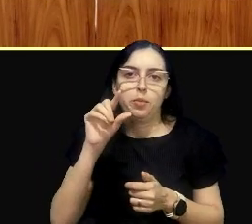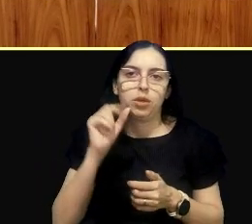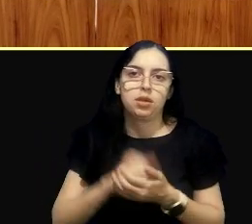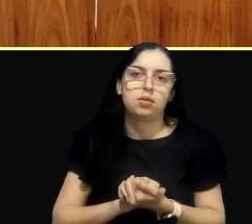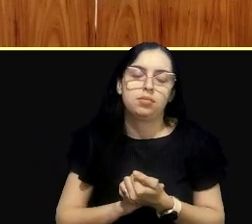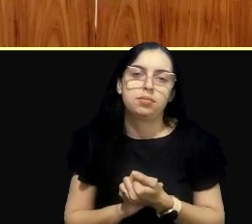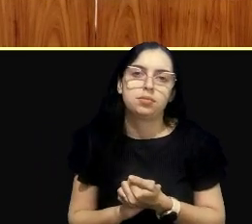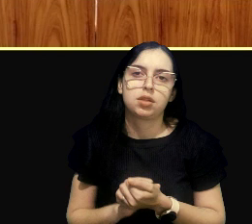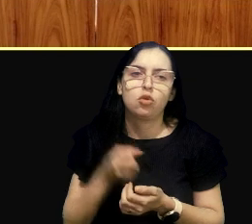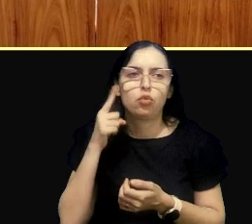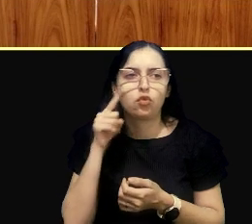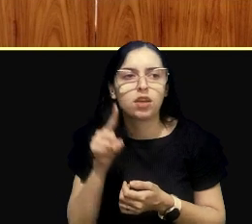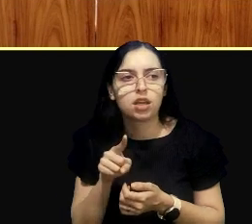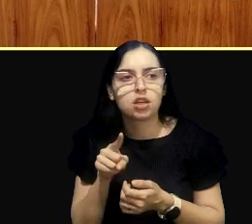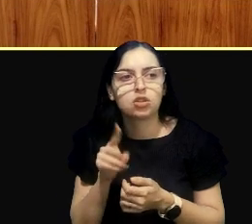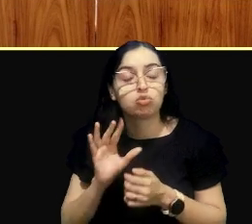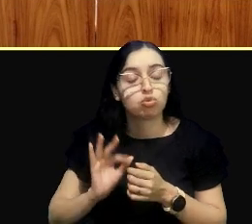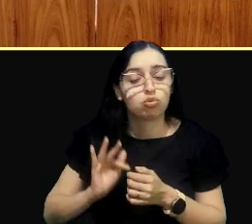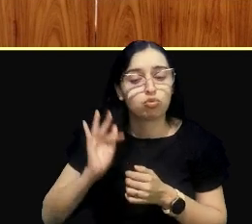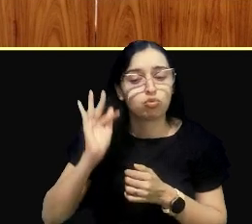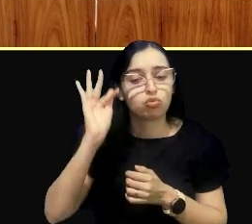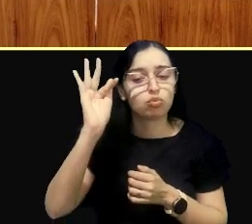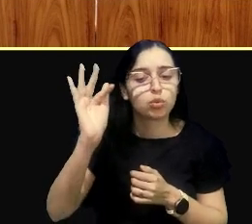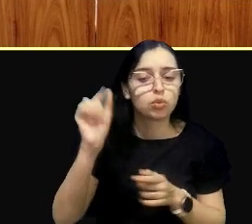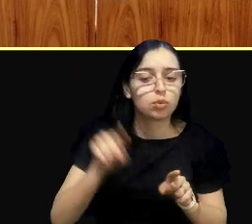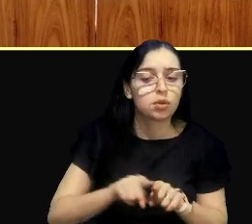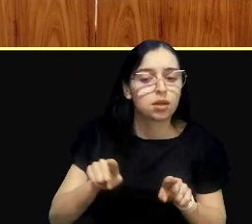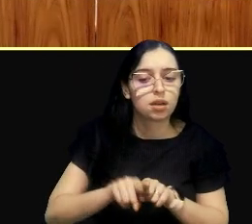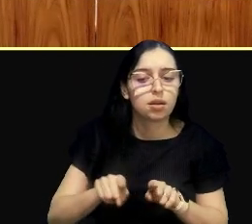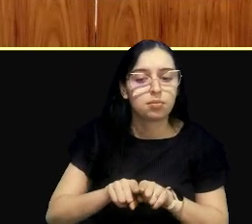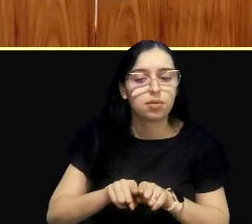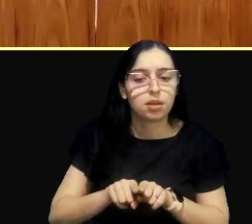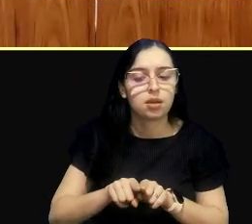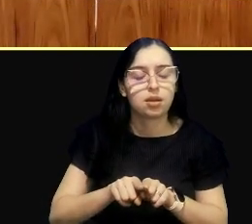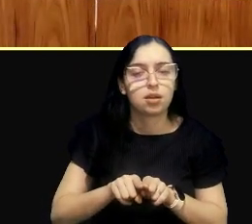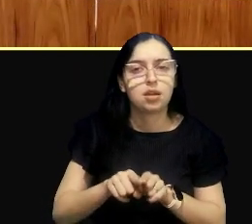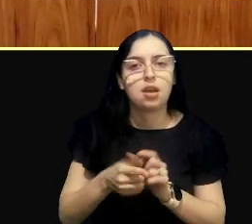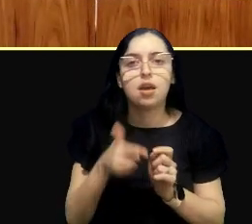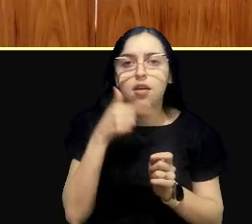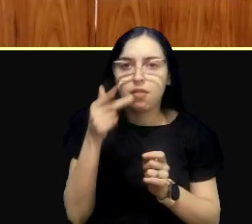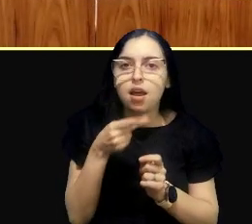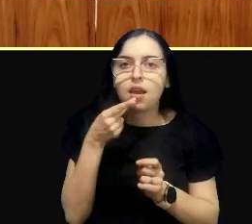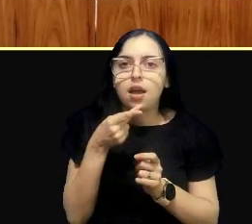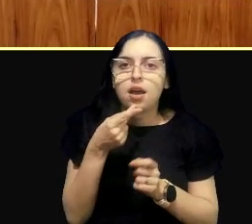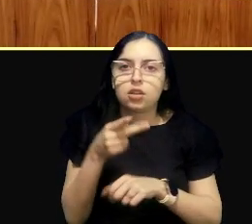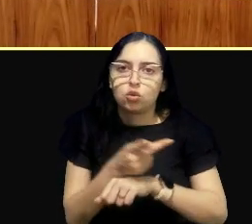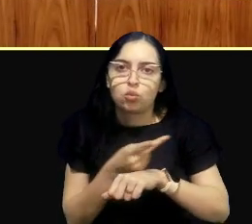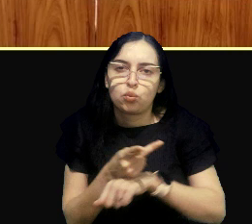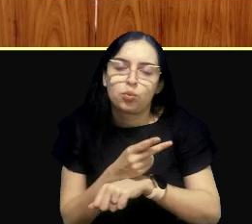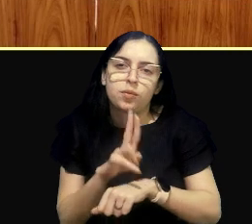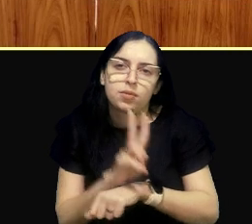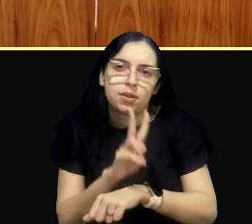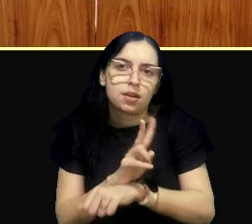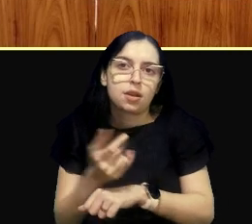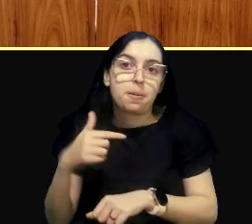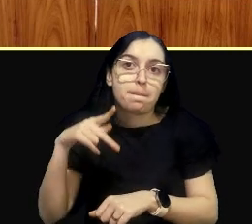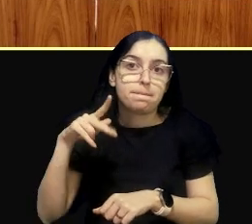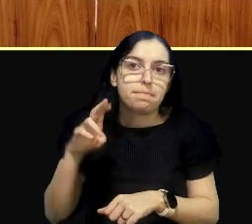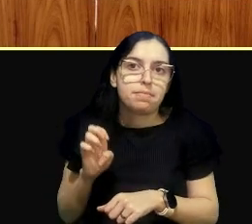detecto sempre além do que é pedido na perícia em si, né,